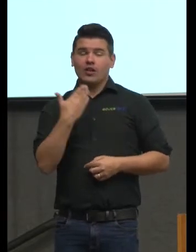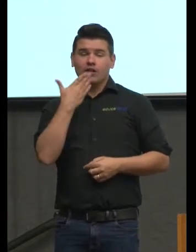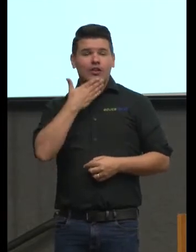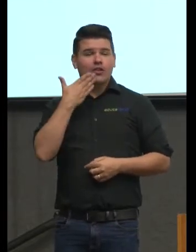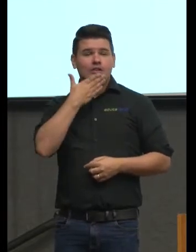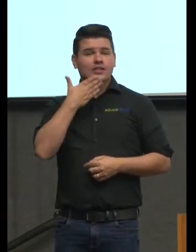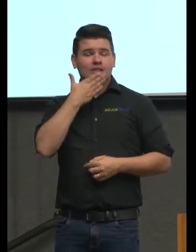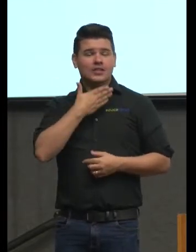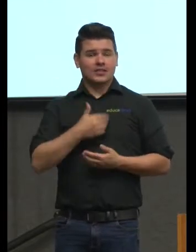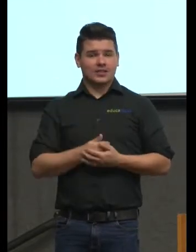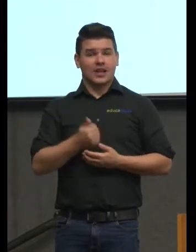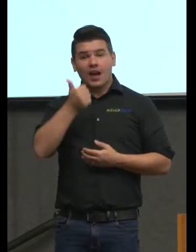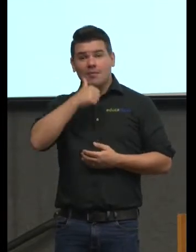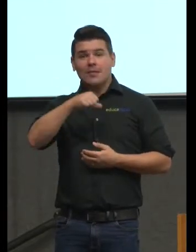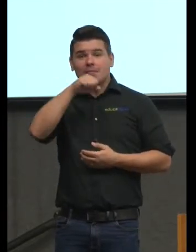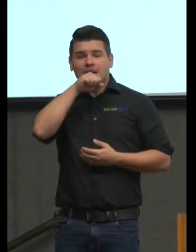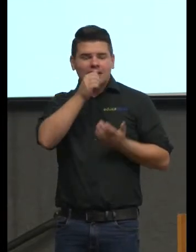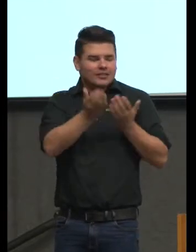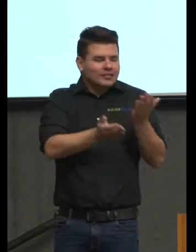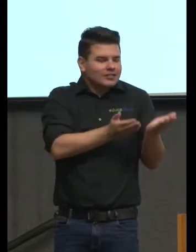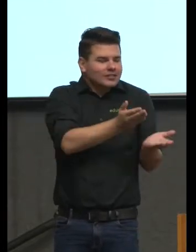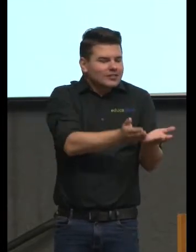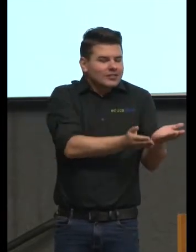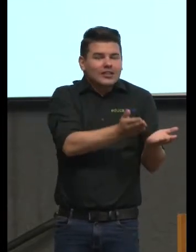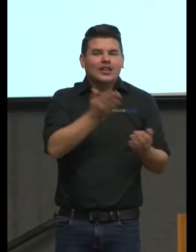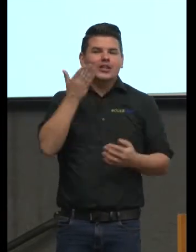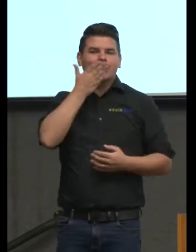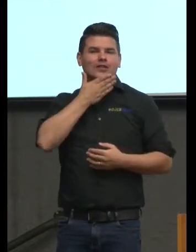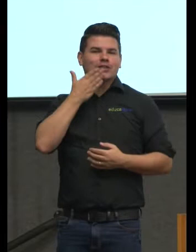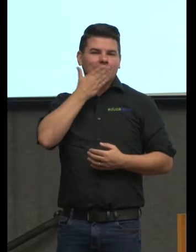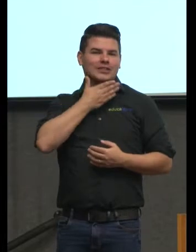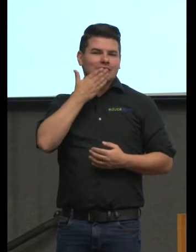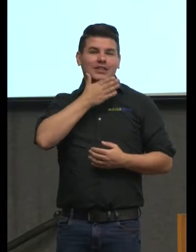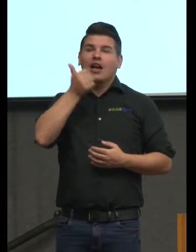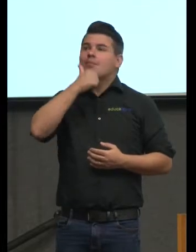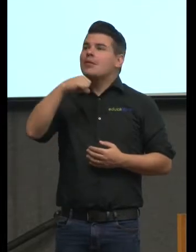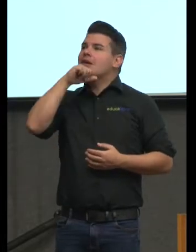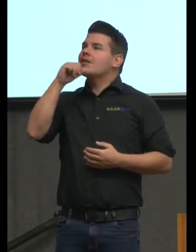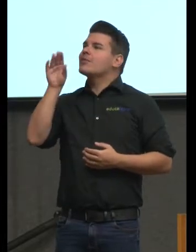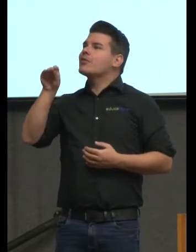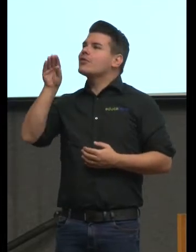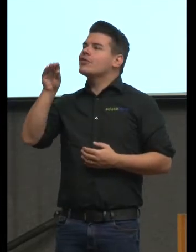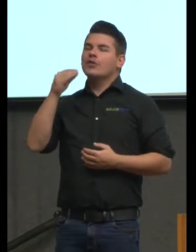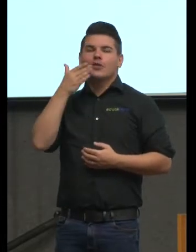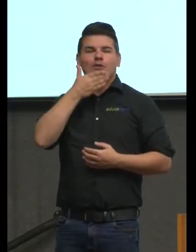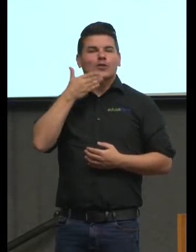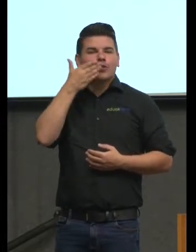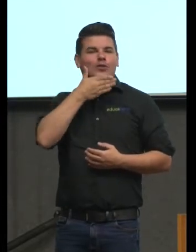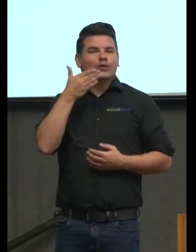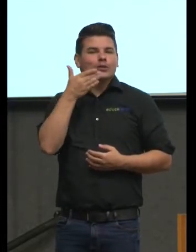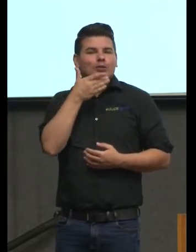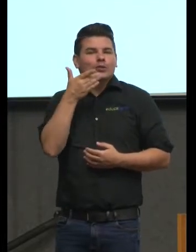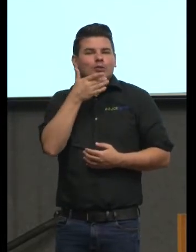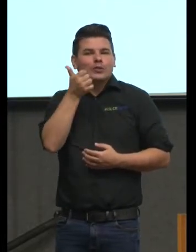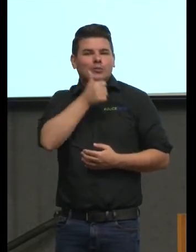a mamãe é doce portanto é gostosa e